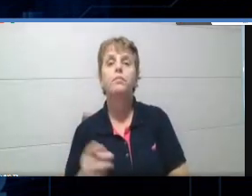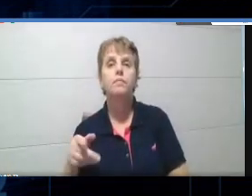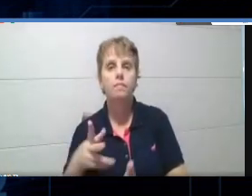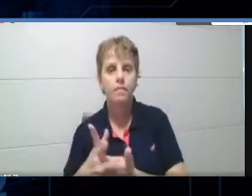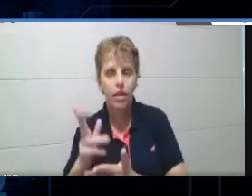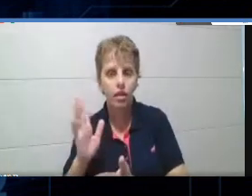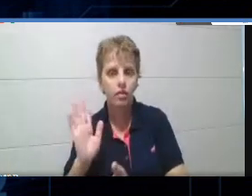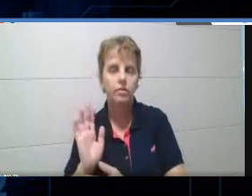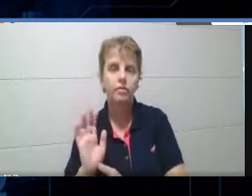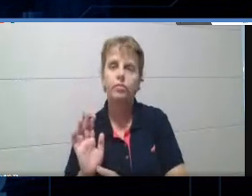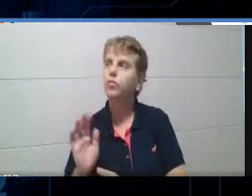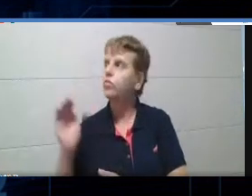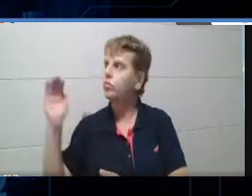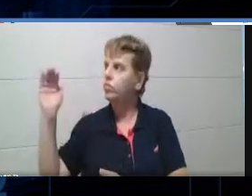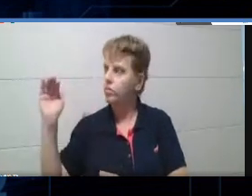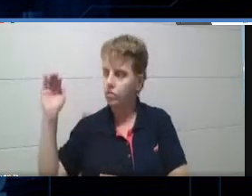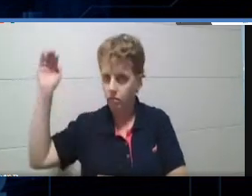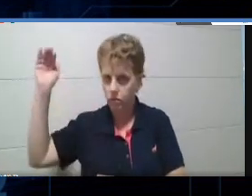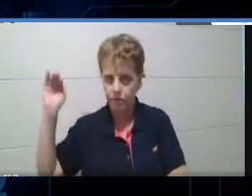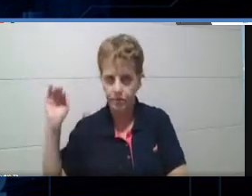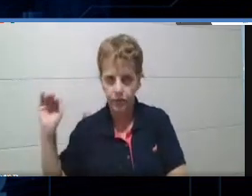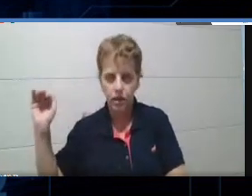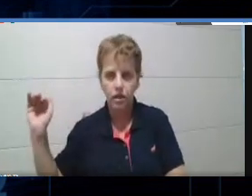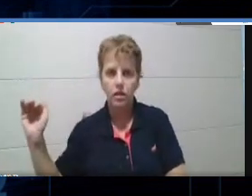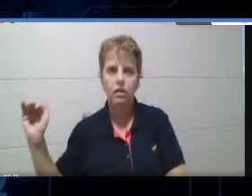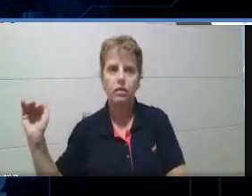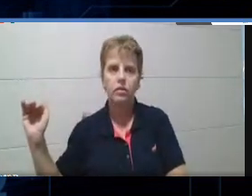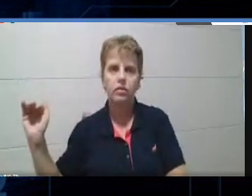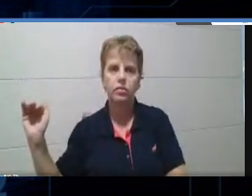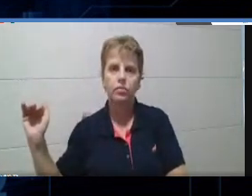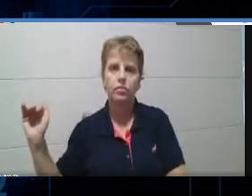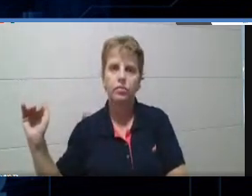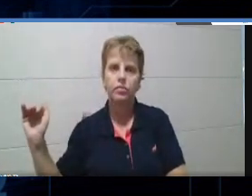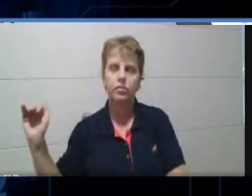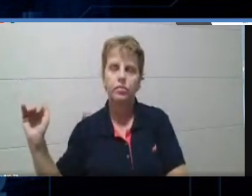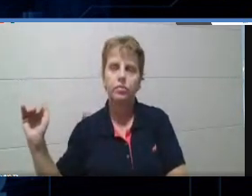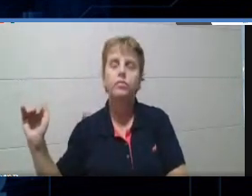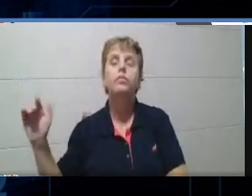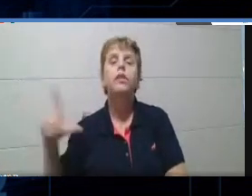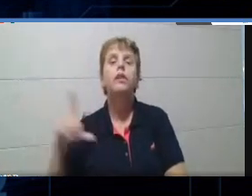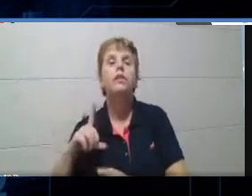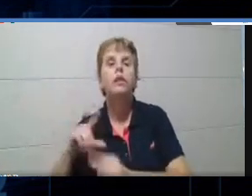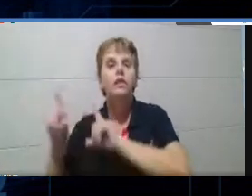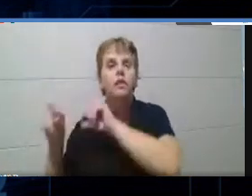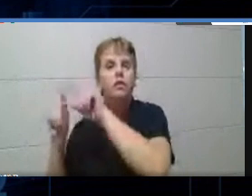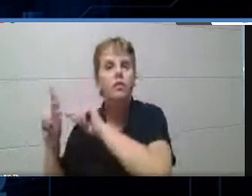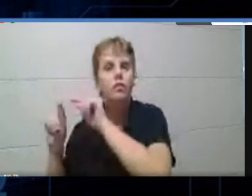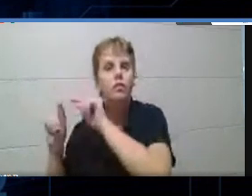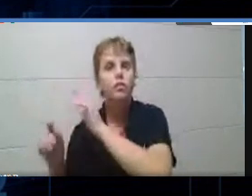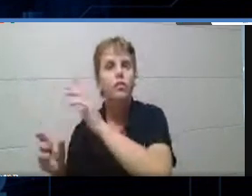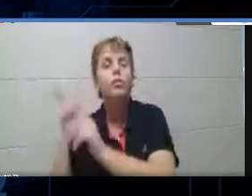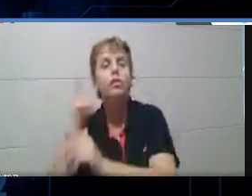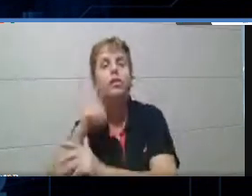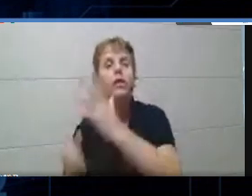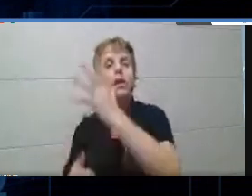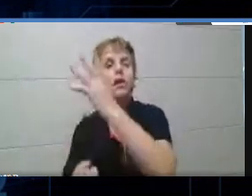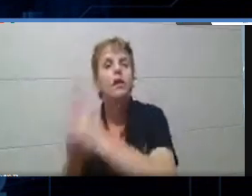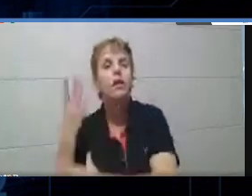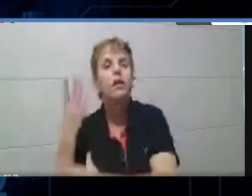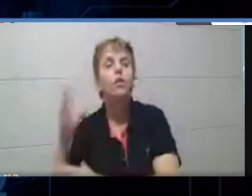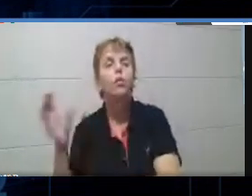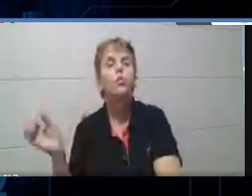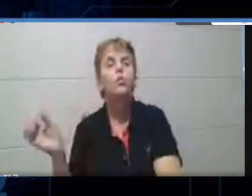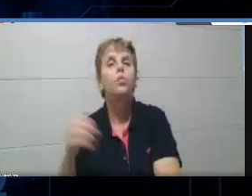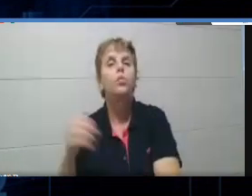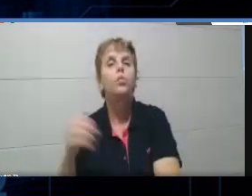Continuando, aqui em Create a New Quiz, nós temos a opção, então, de criar um novo quiz. Nós temos que dar um nome